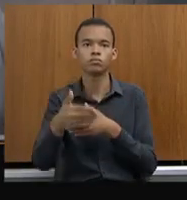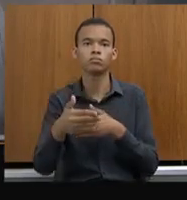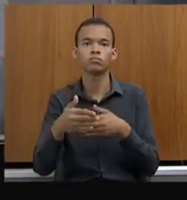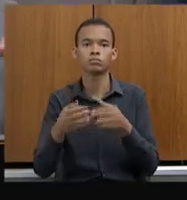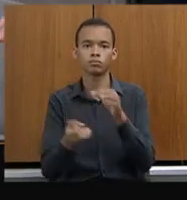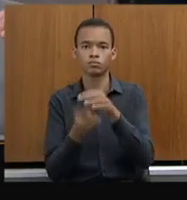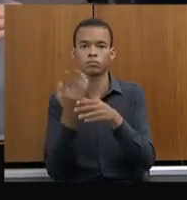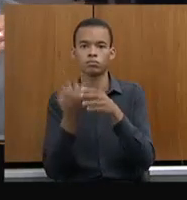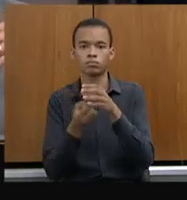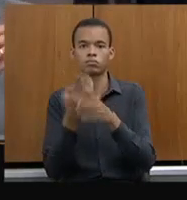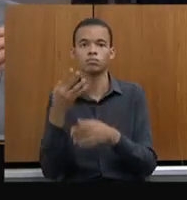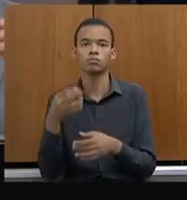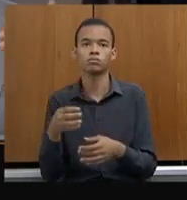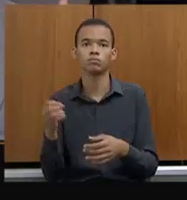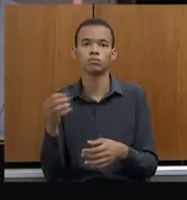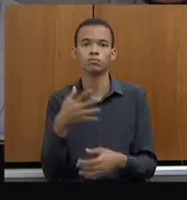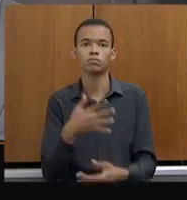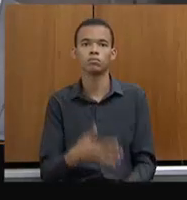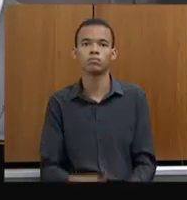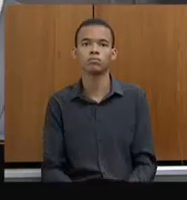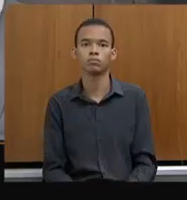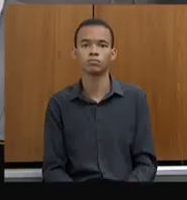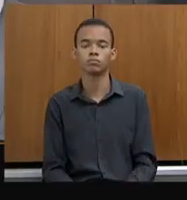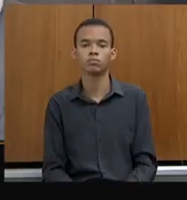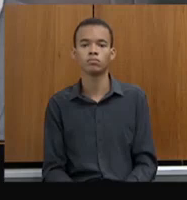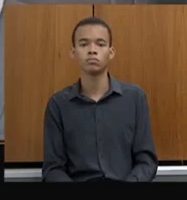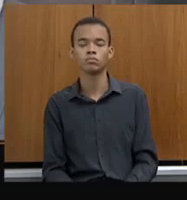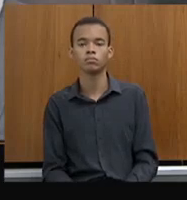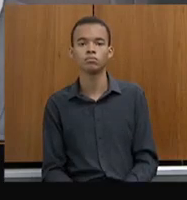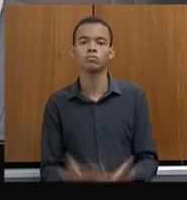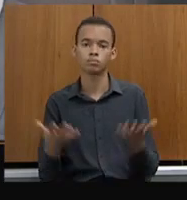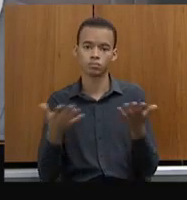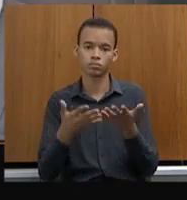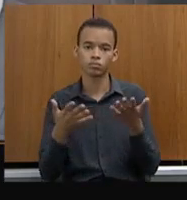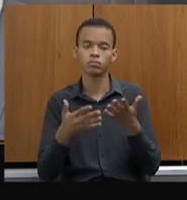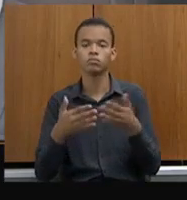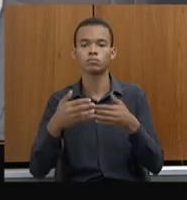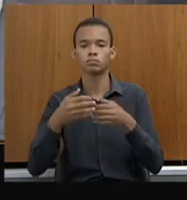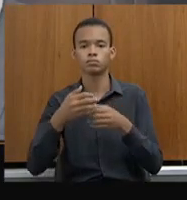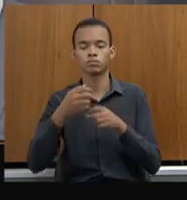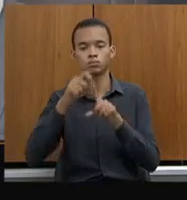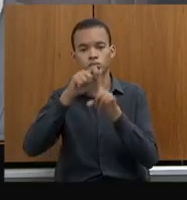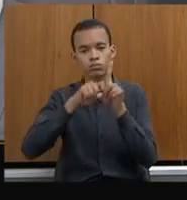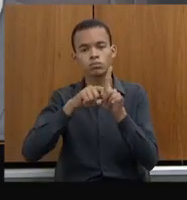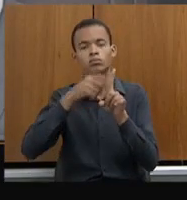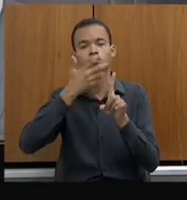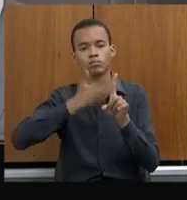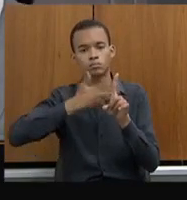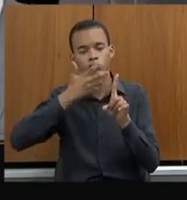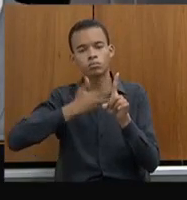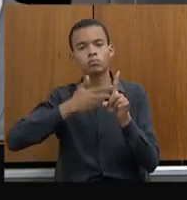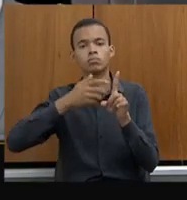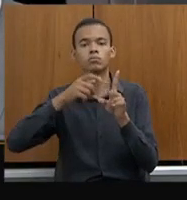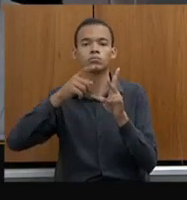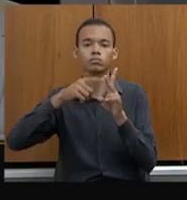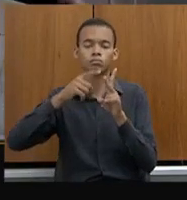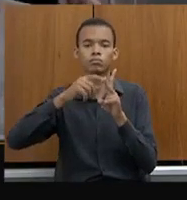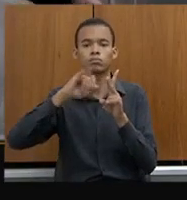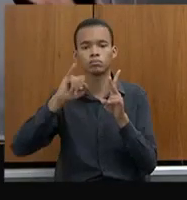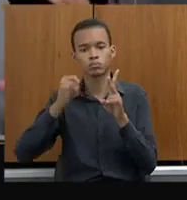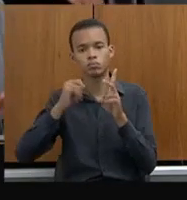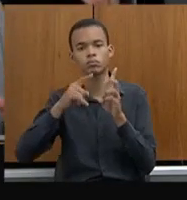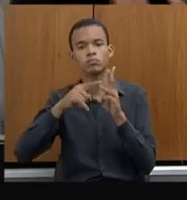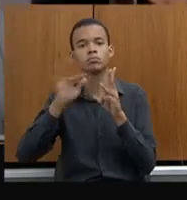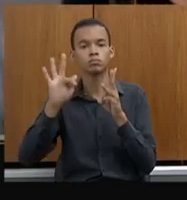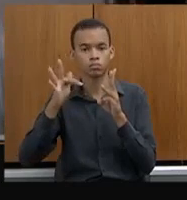toda essa distribuição de pessoal que vai acontecer agora ao longo deste mês, dos meses de janeiro e fevereiro. Tudo